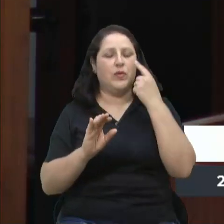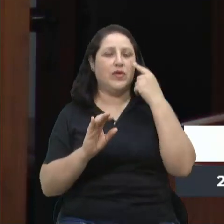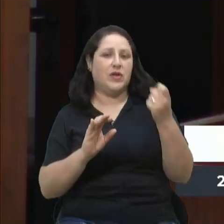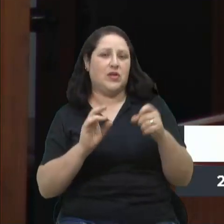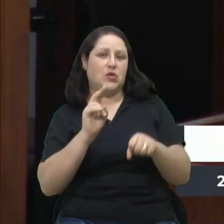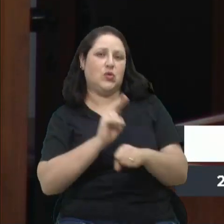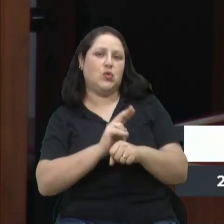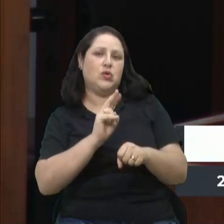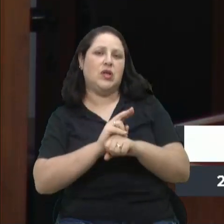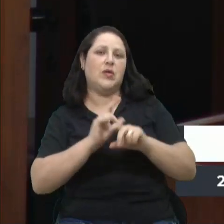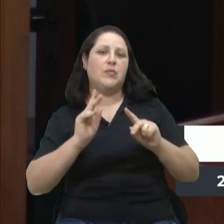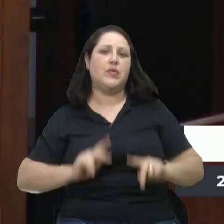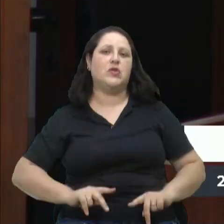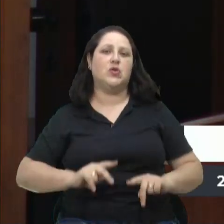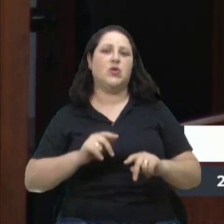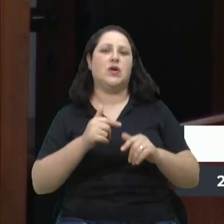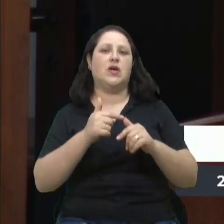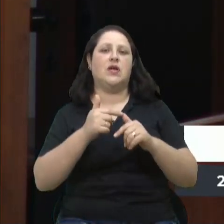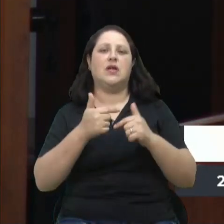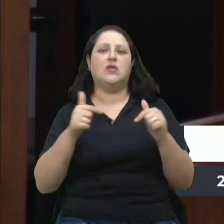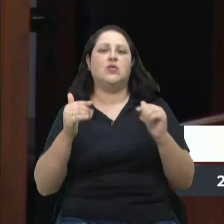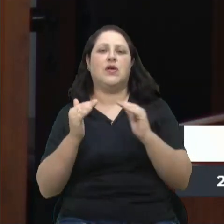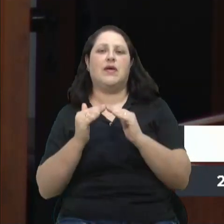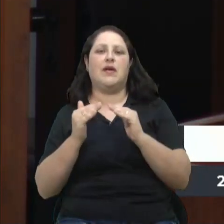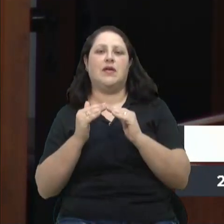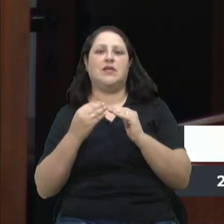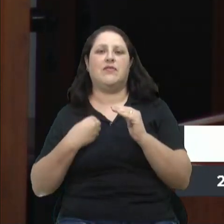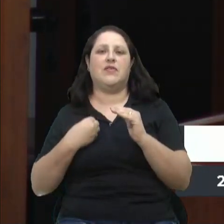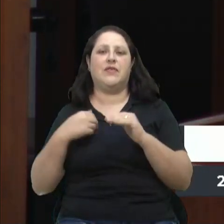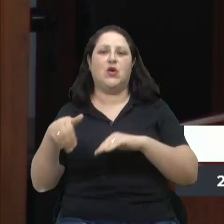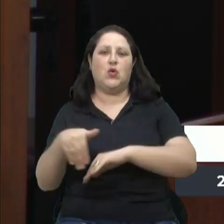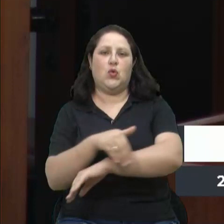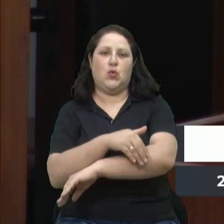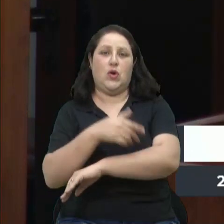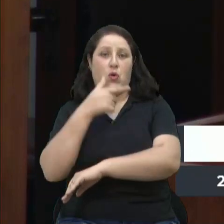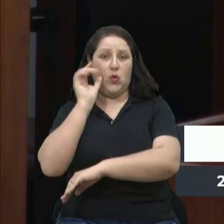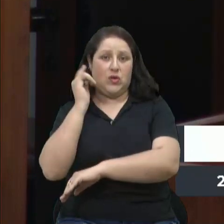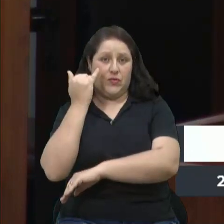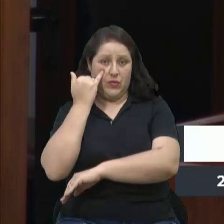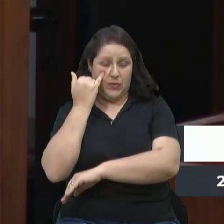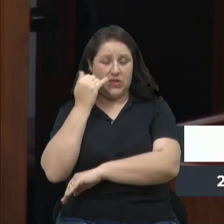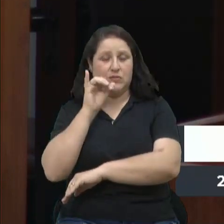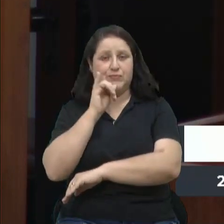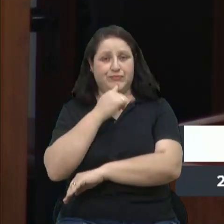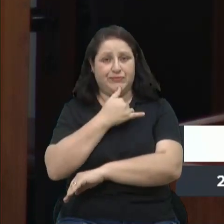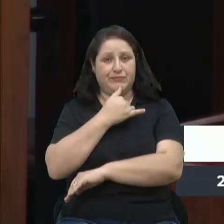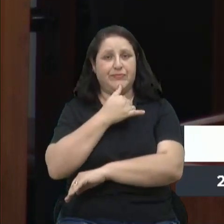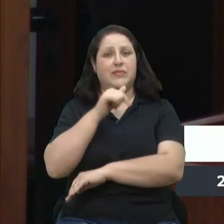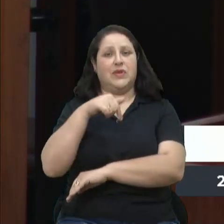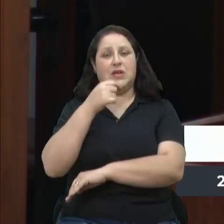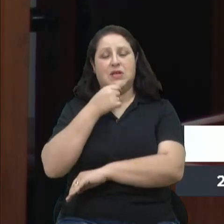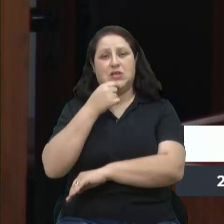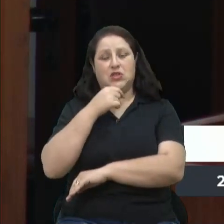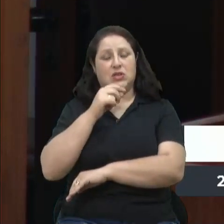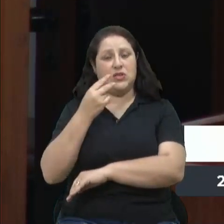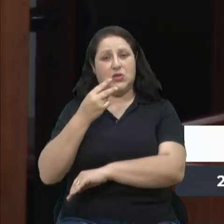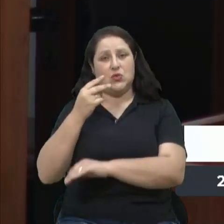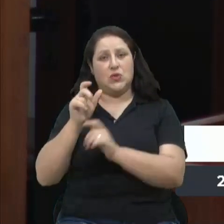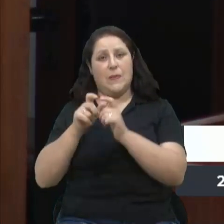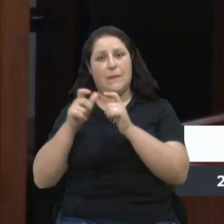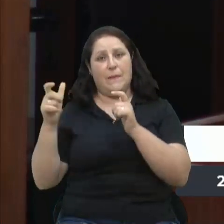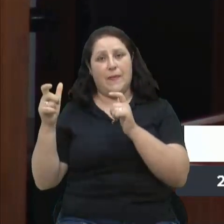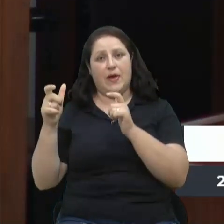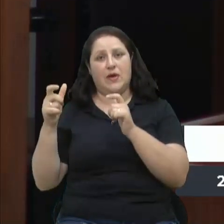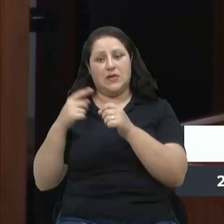área dos moradores de rua, porque ele nos passou uma informação muito importante ontem, e triste, na verdade. Caxias é a segunda cidade do estado que mais tem